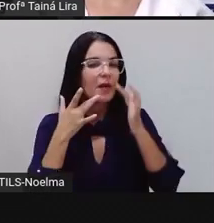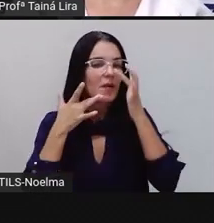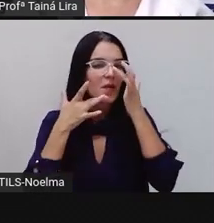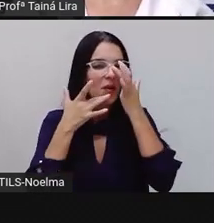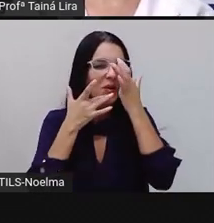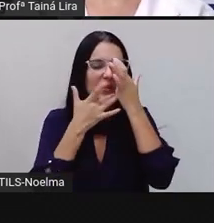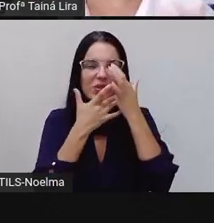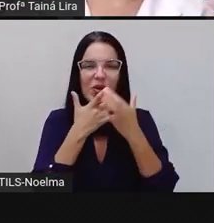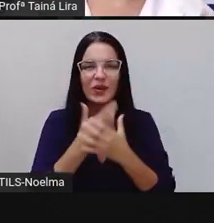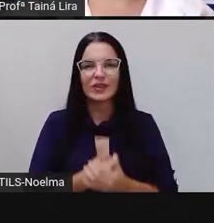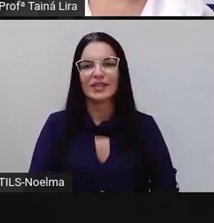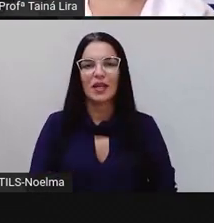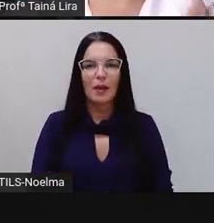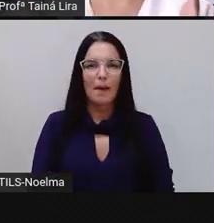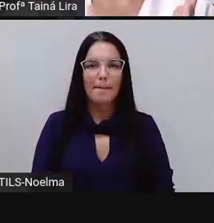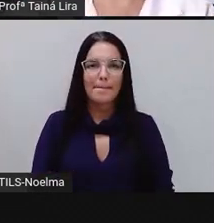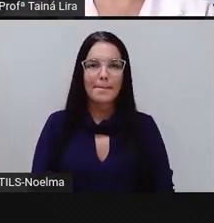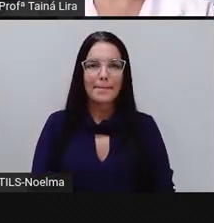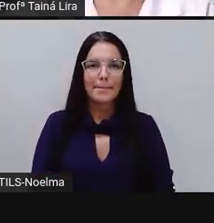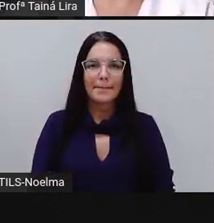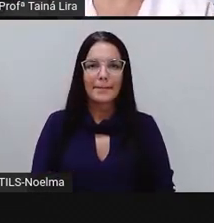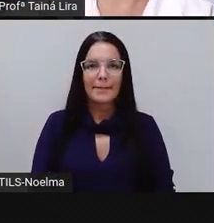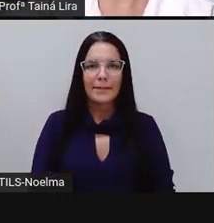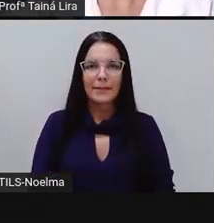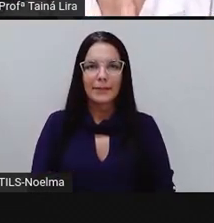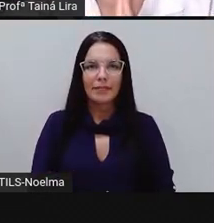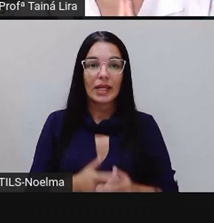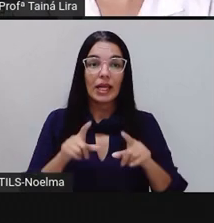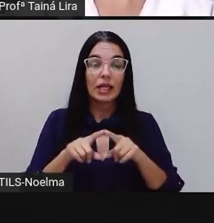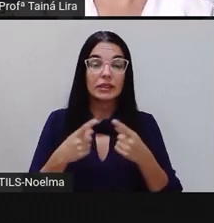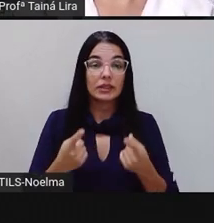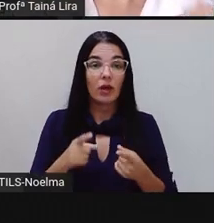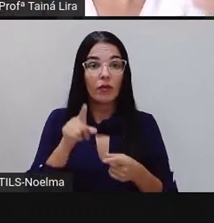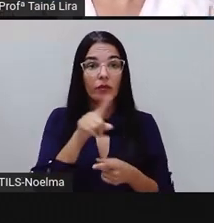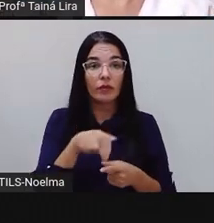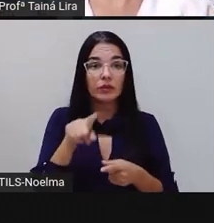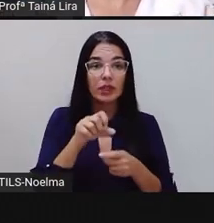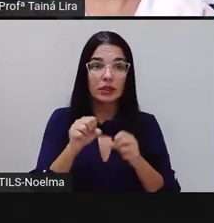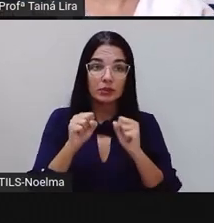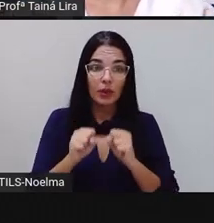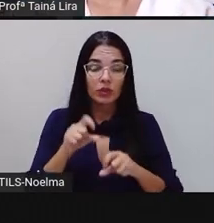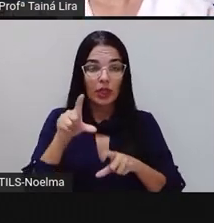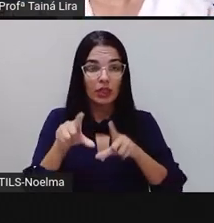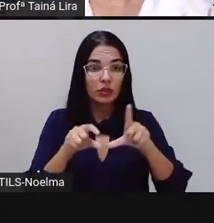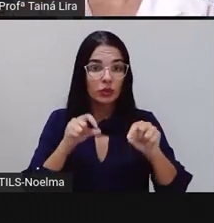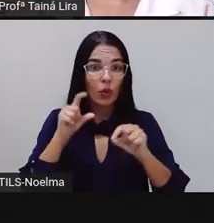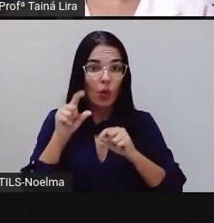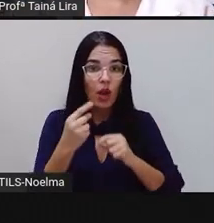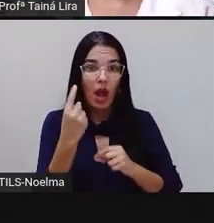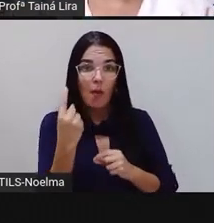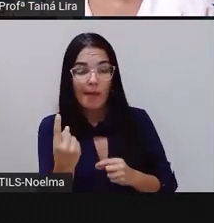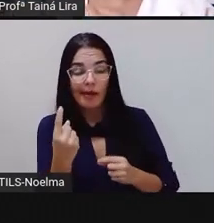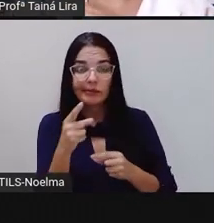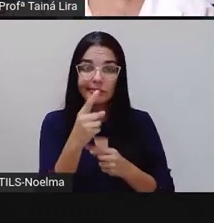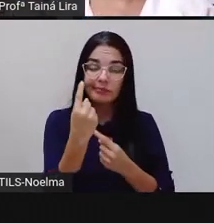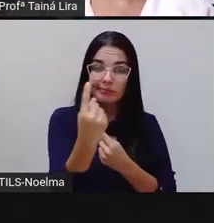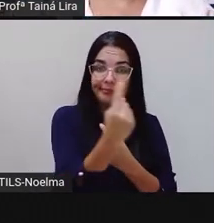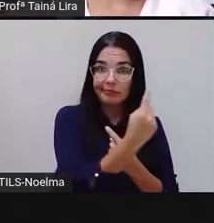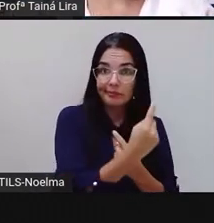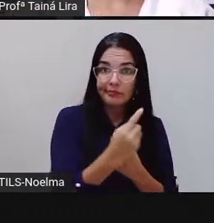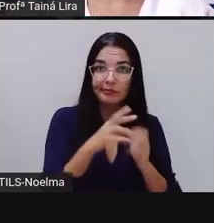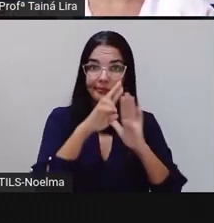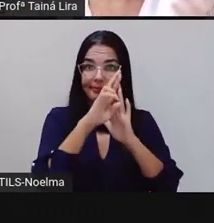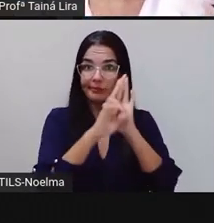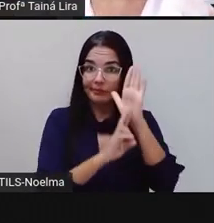com folhas verdes, certo? Então, vocês podem escolher uma dessas mesmo que eu trouxe